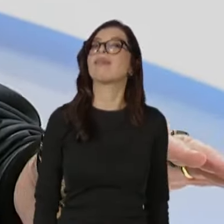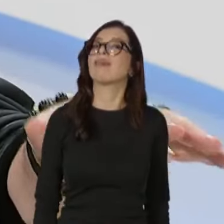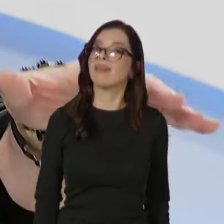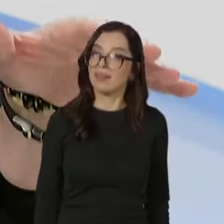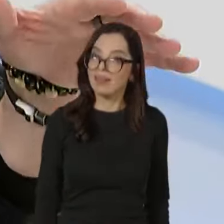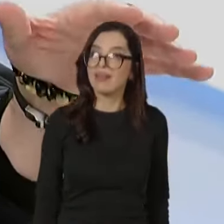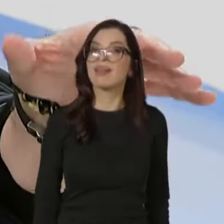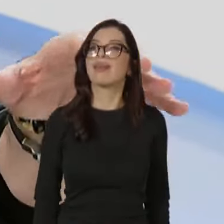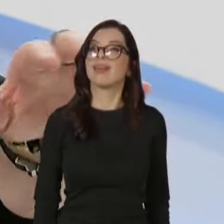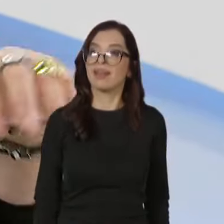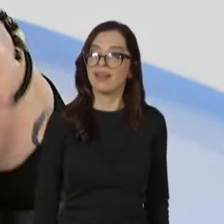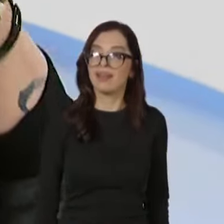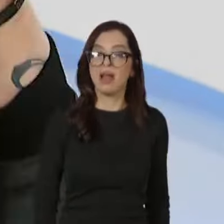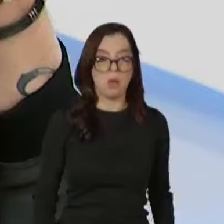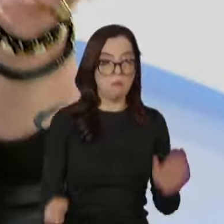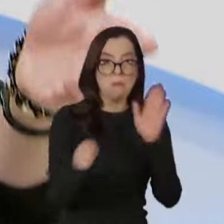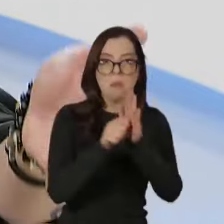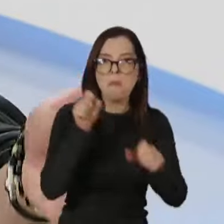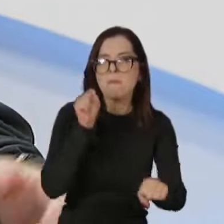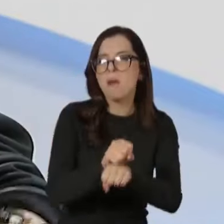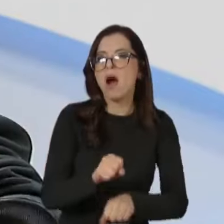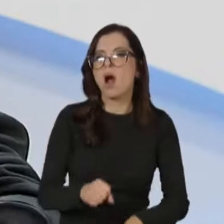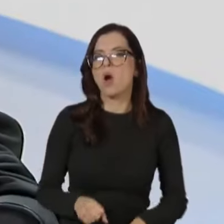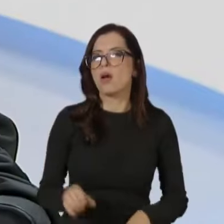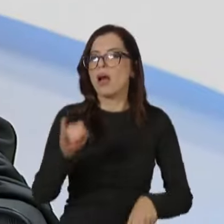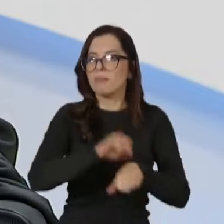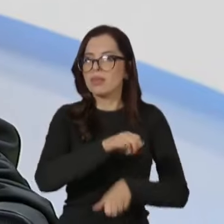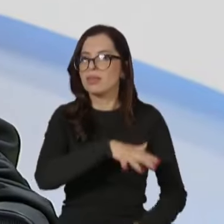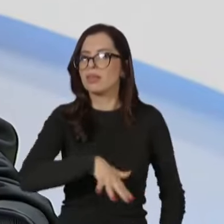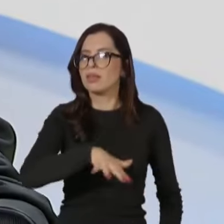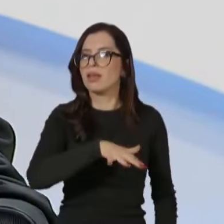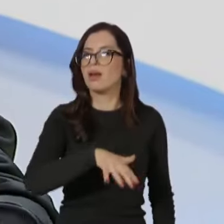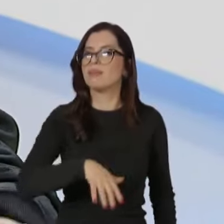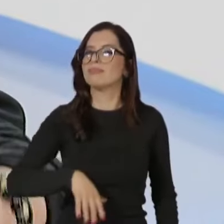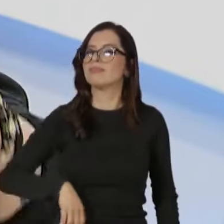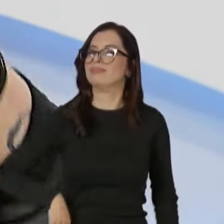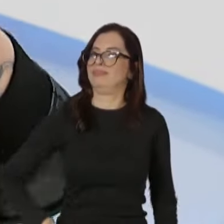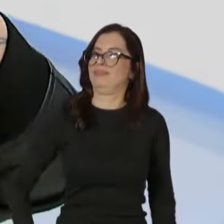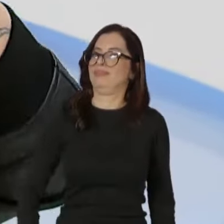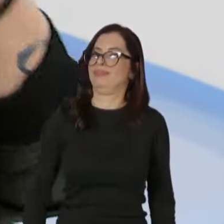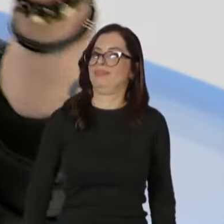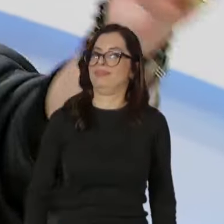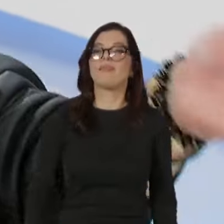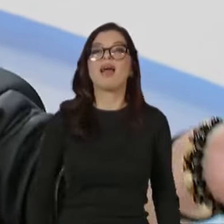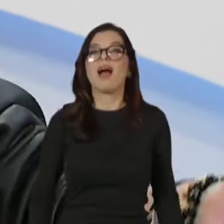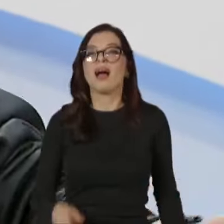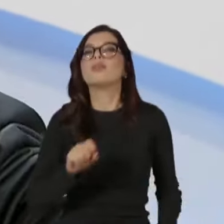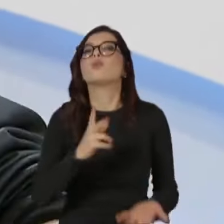centro. E aqueles prédios, para onde vai a sede do governo São Paulo, que não está agindo, serão supervalorizados.